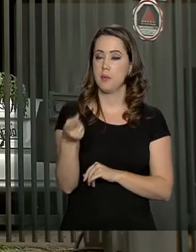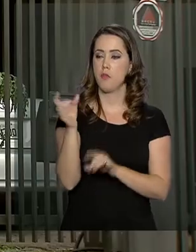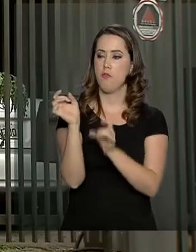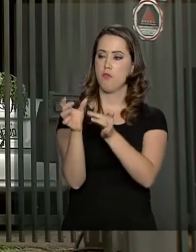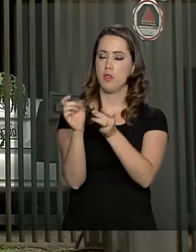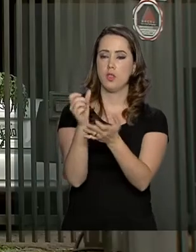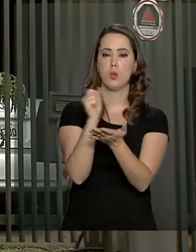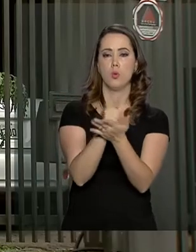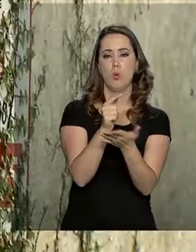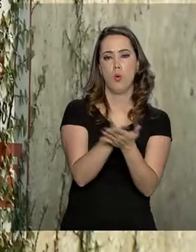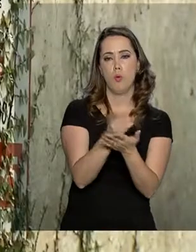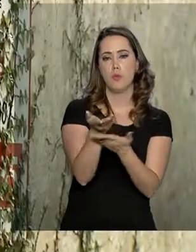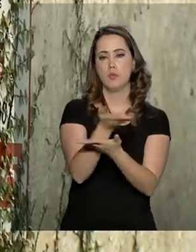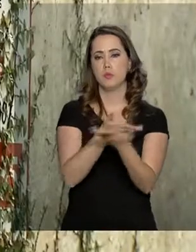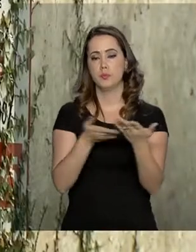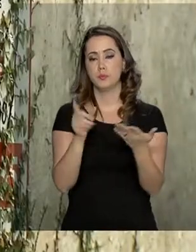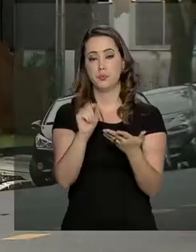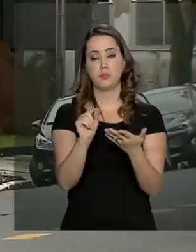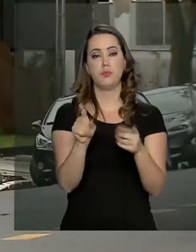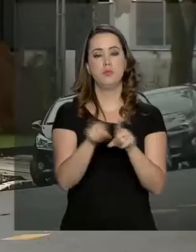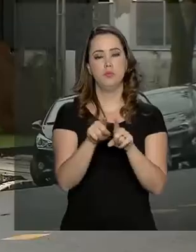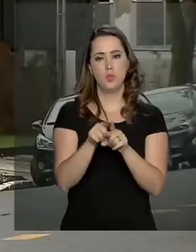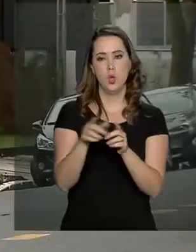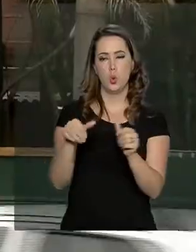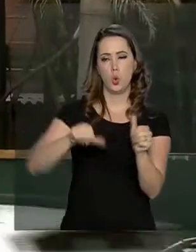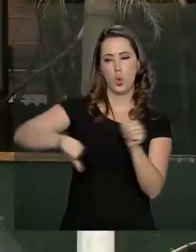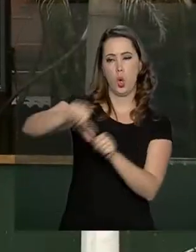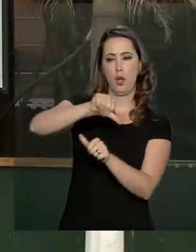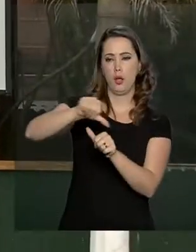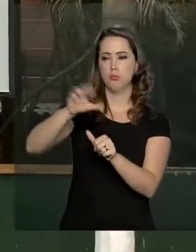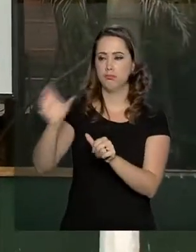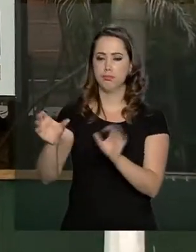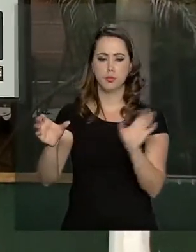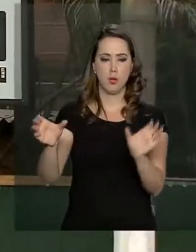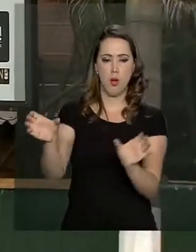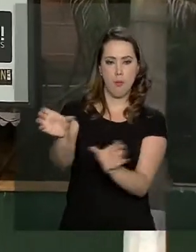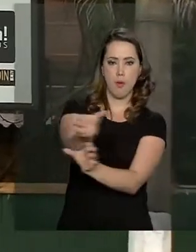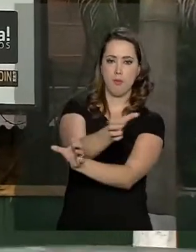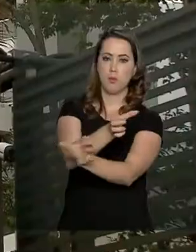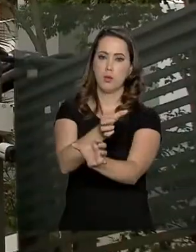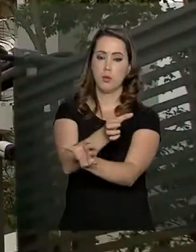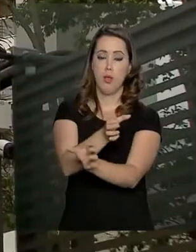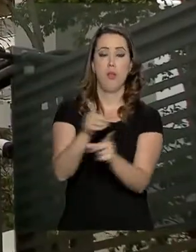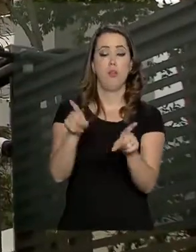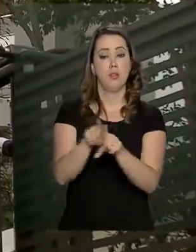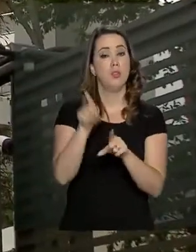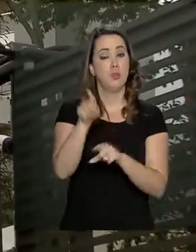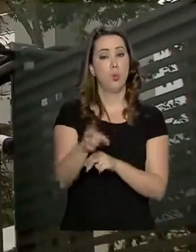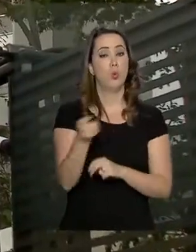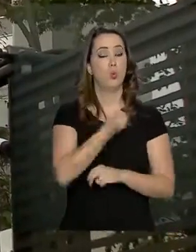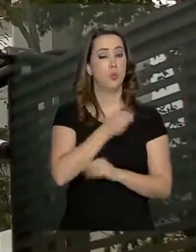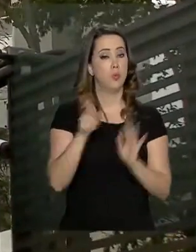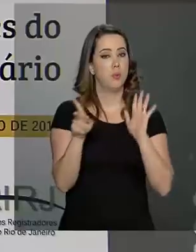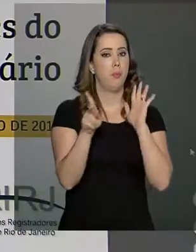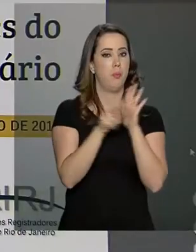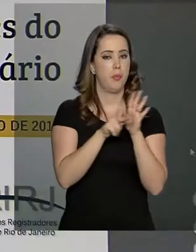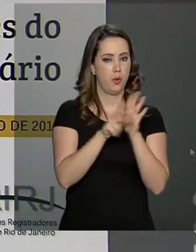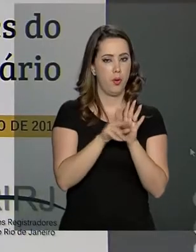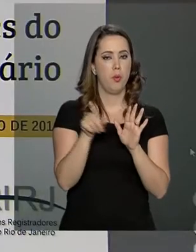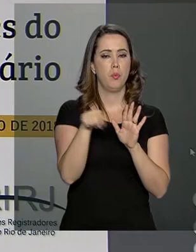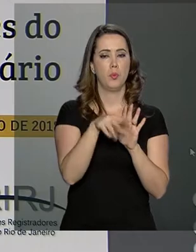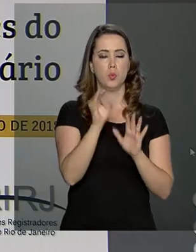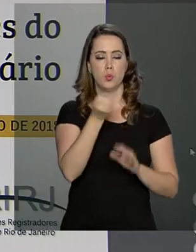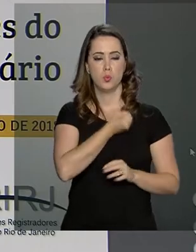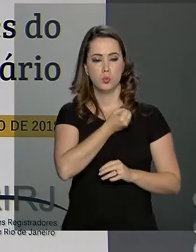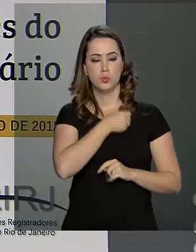entre compras, vendas, permutas e outras modalidades. O número faz parte do boletim Indicadores